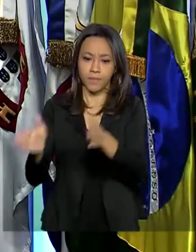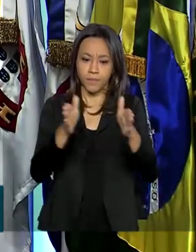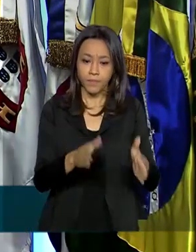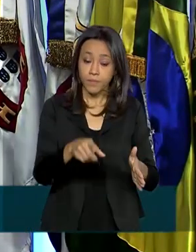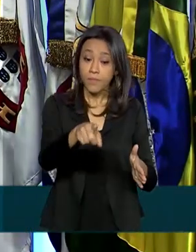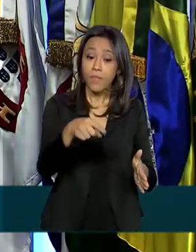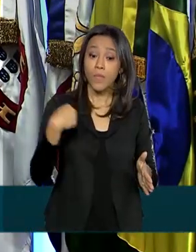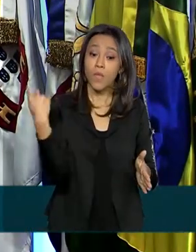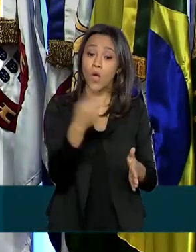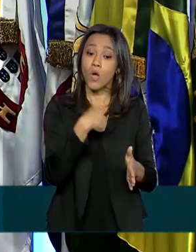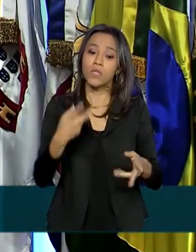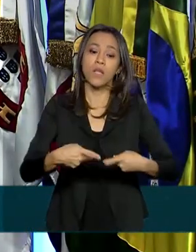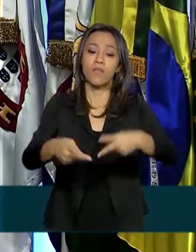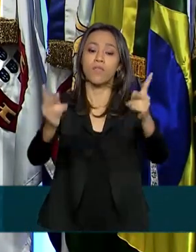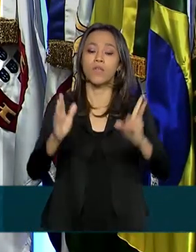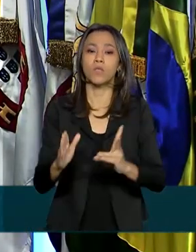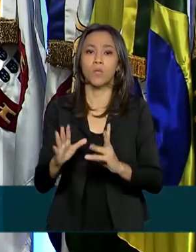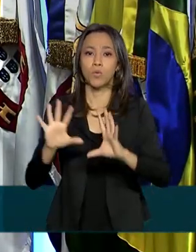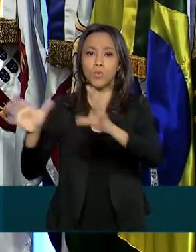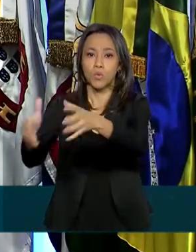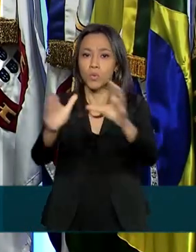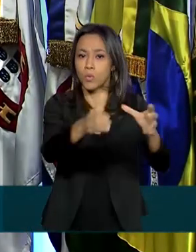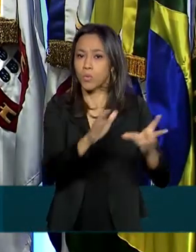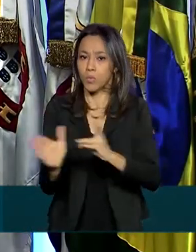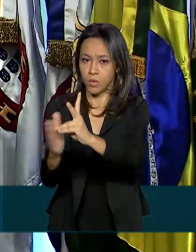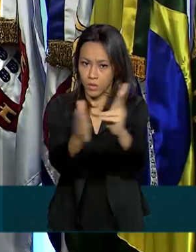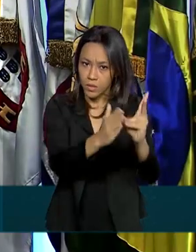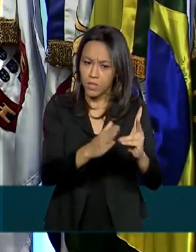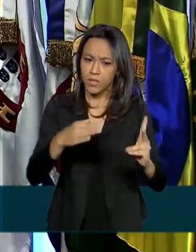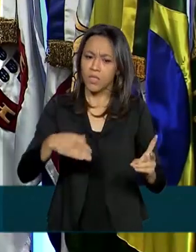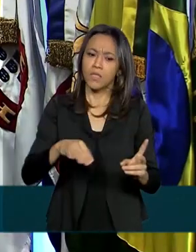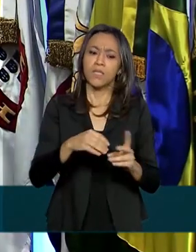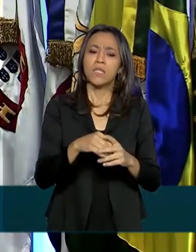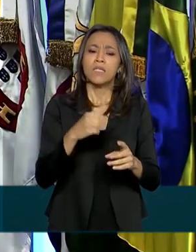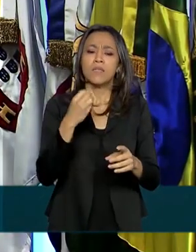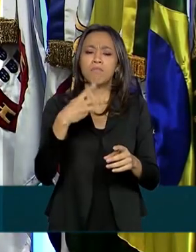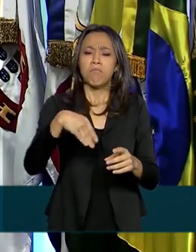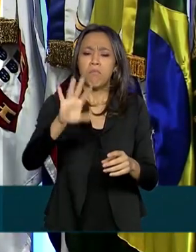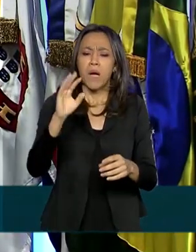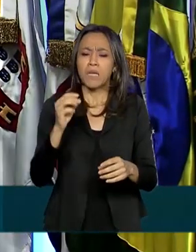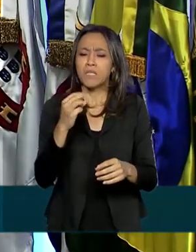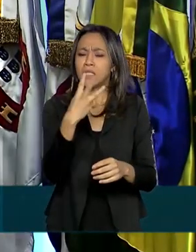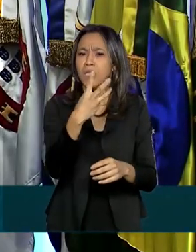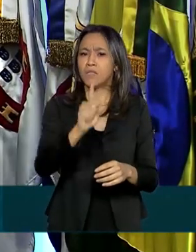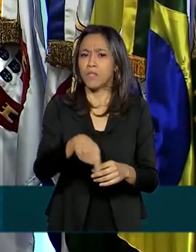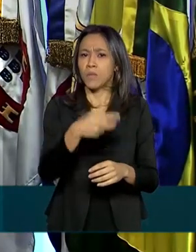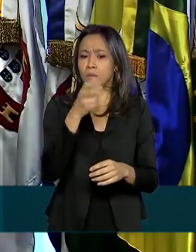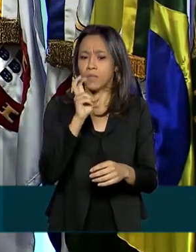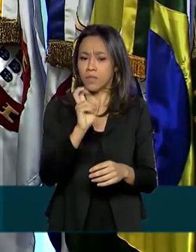indígenas mais de 3,5 toneladas de material, de 70 mil itens.